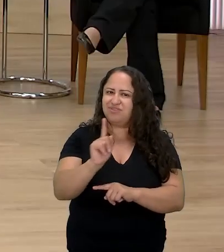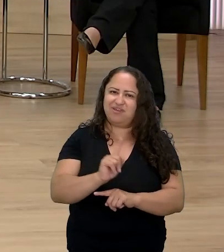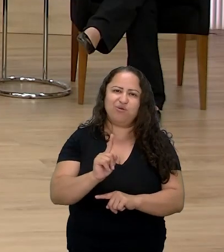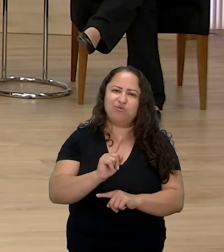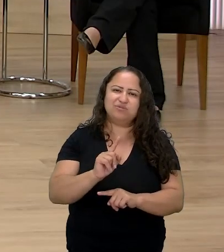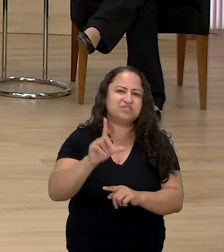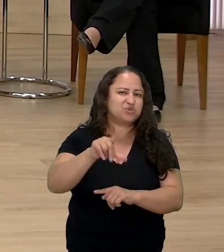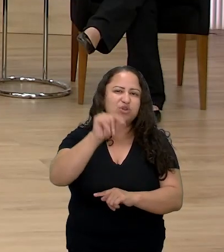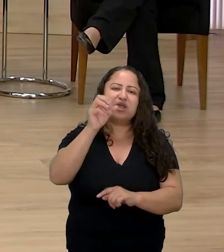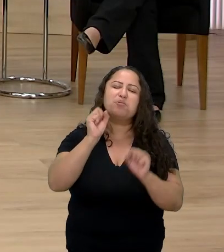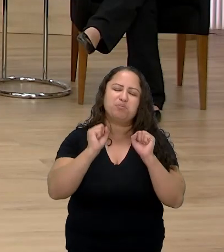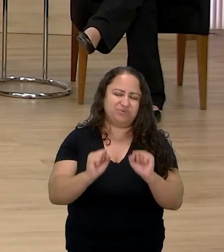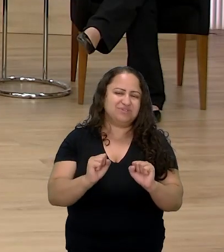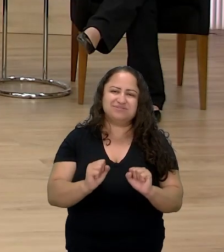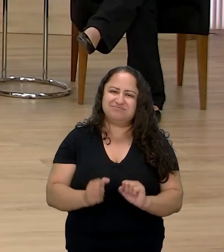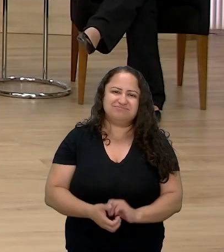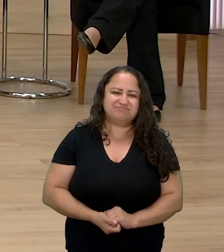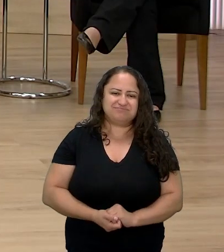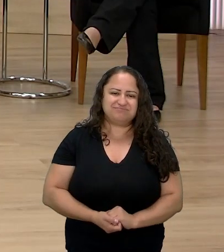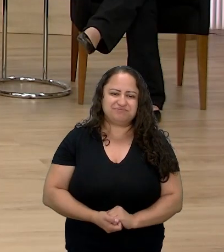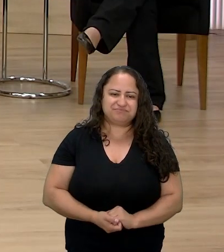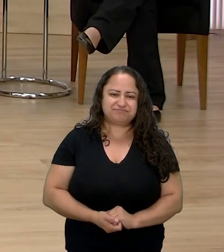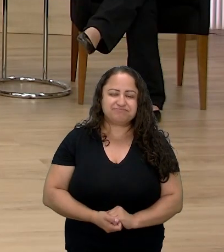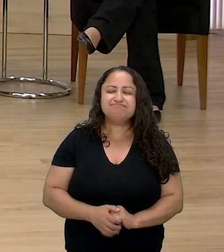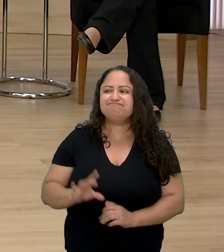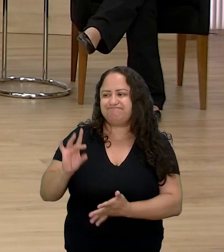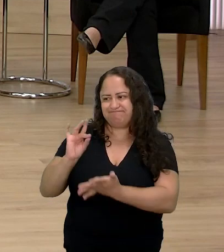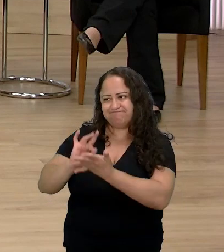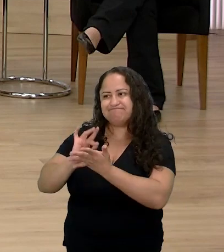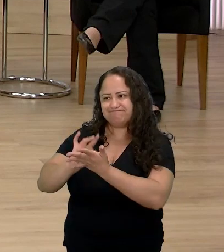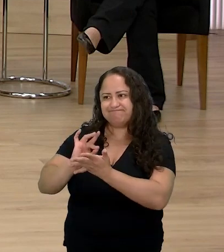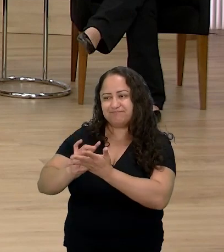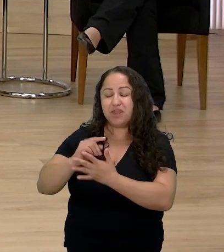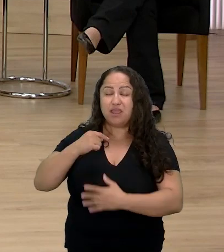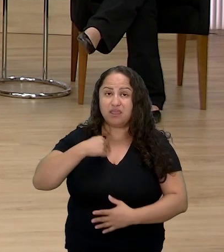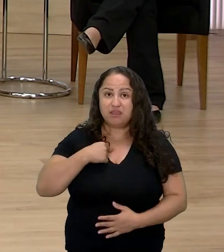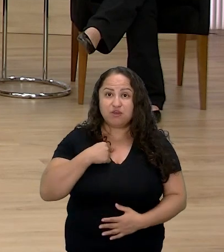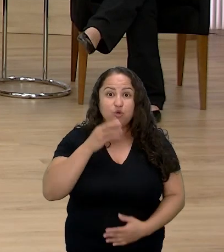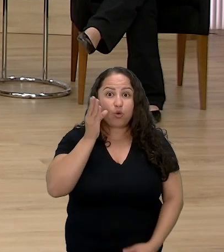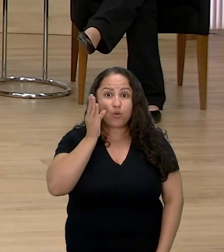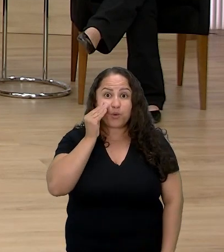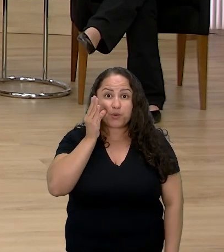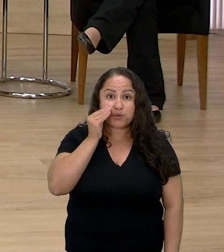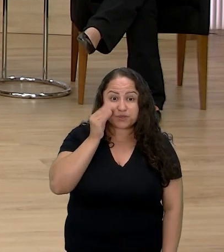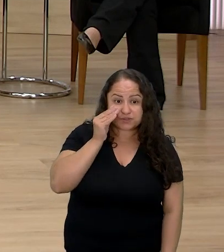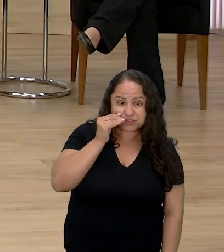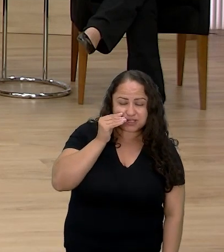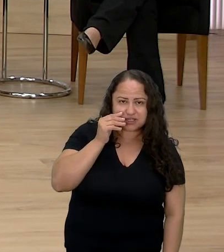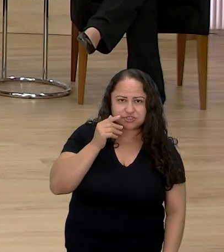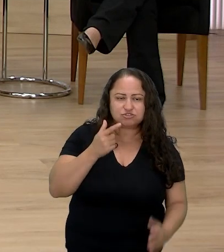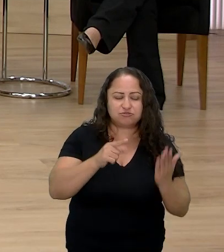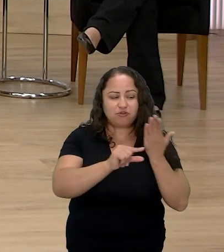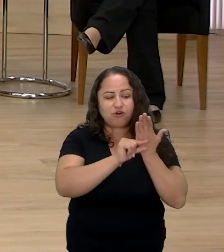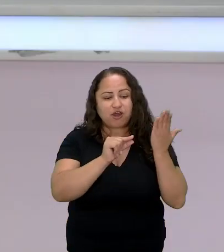realmente eu eu tenho uma curiosidade sobre voltando um pouquinho na autora que eu esqueci de